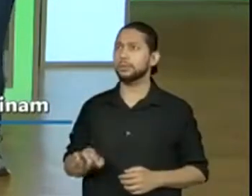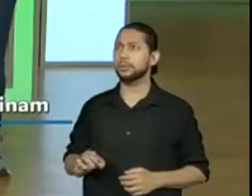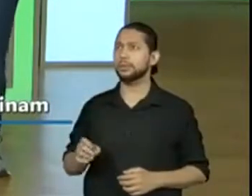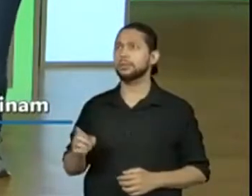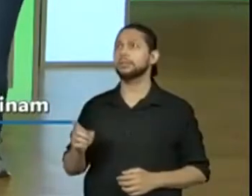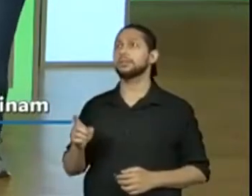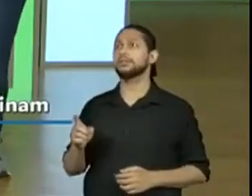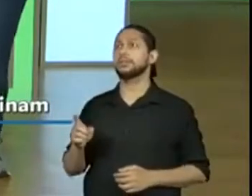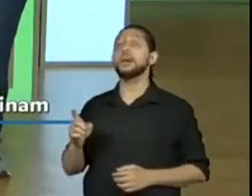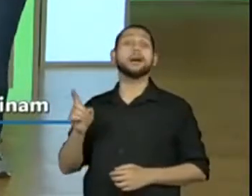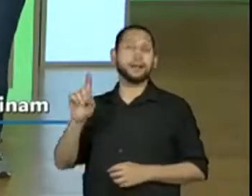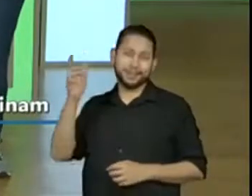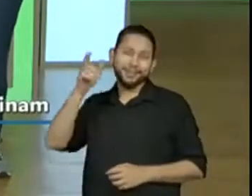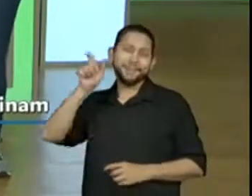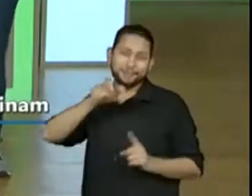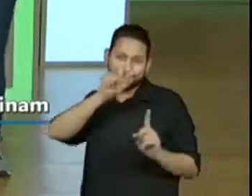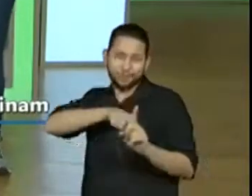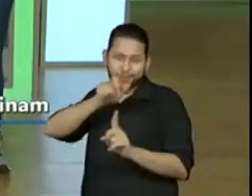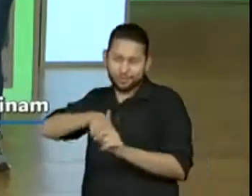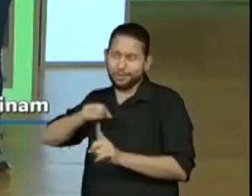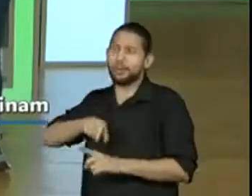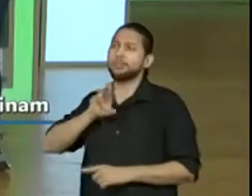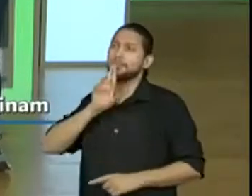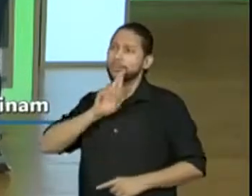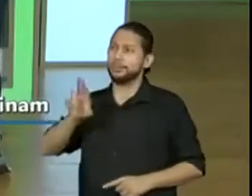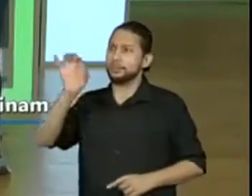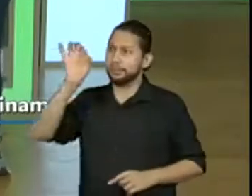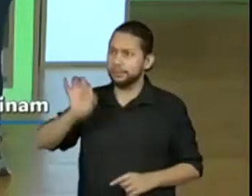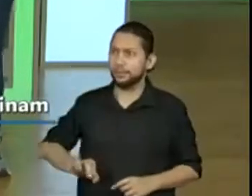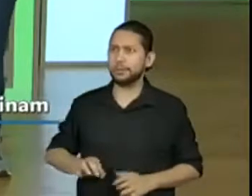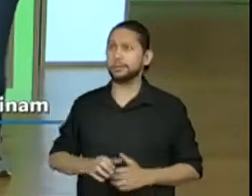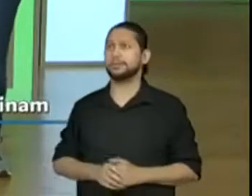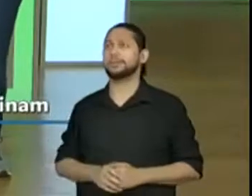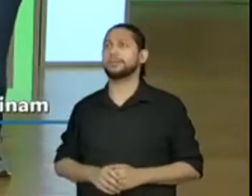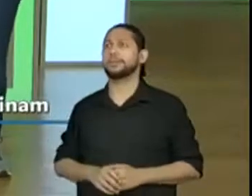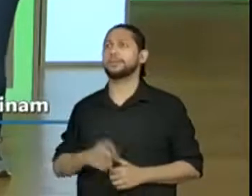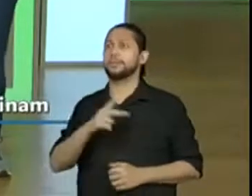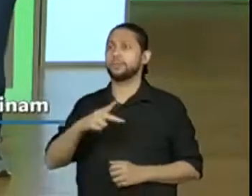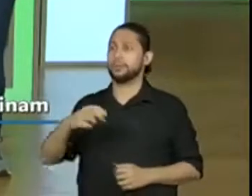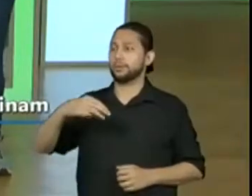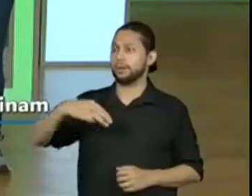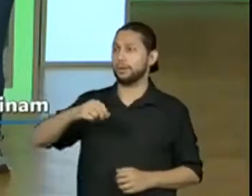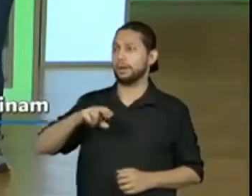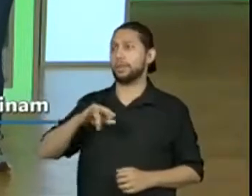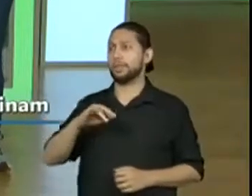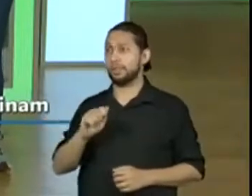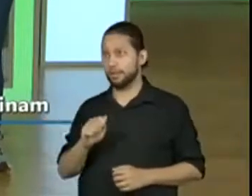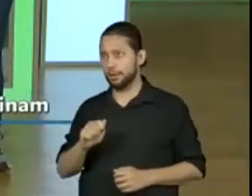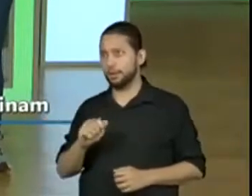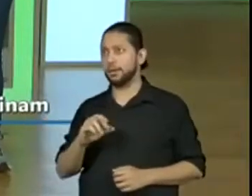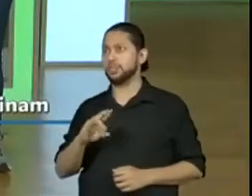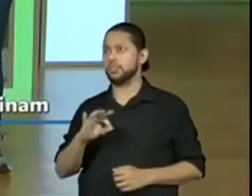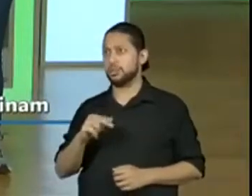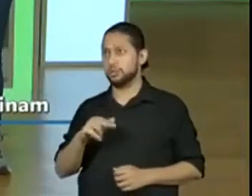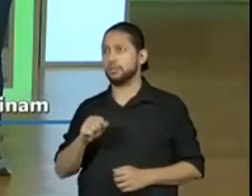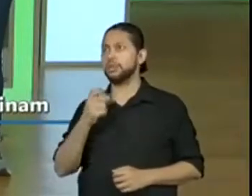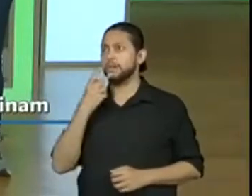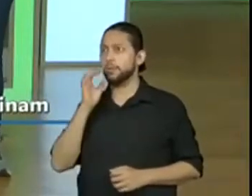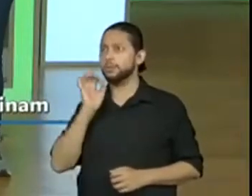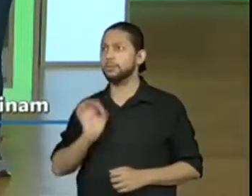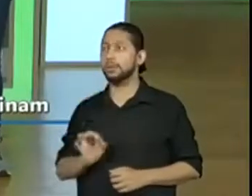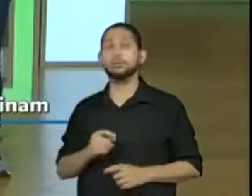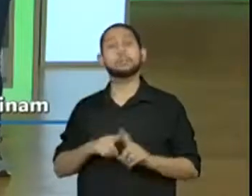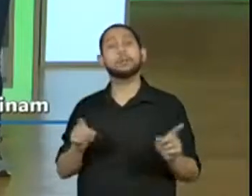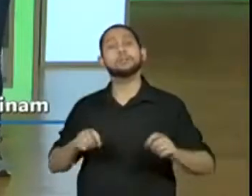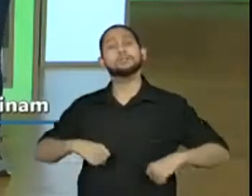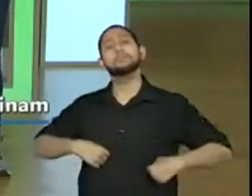O Proaproquete, a Pro Maria Cristina, todas as professoras estão dizendo. Mas será